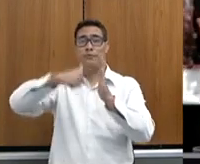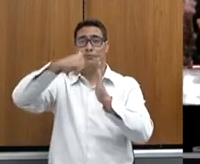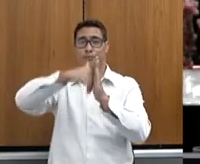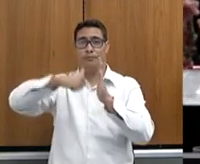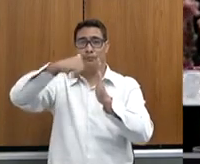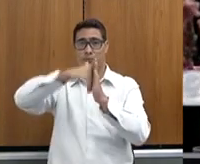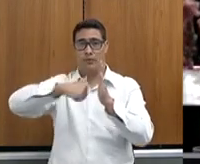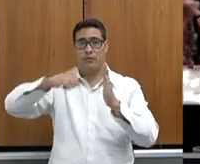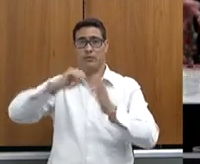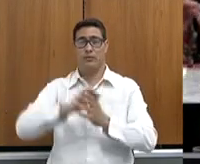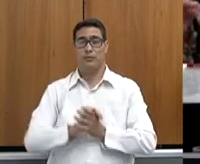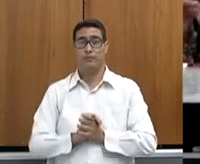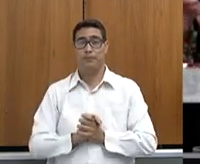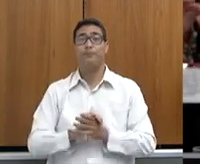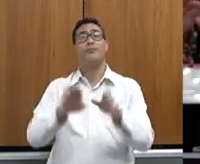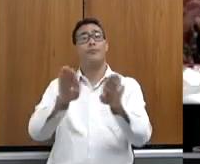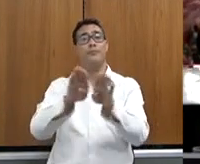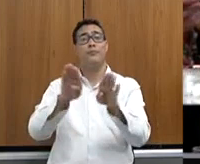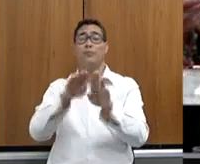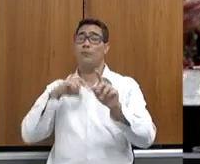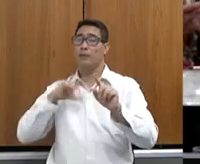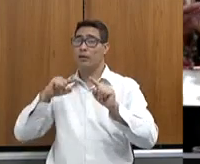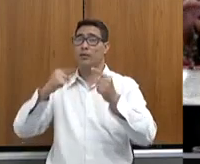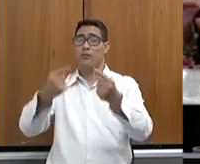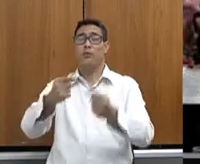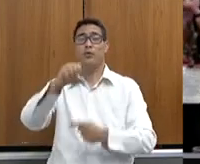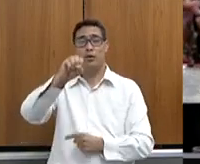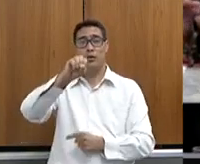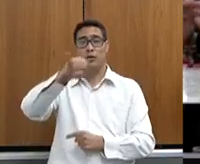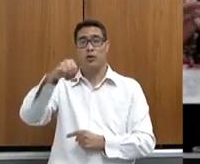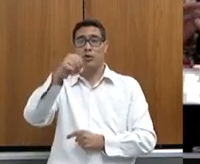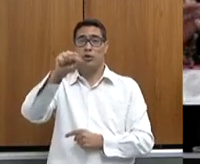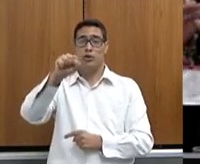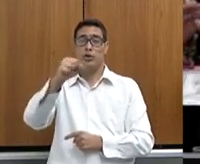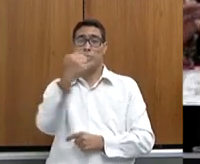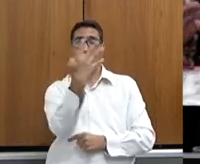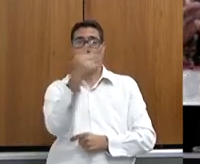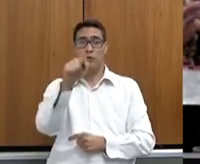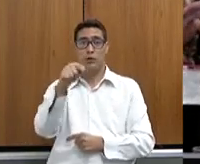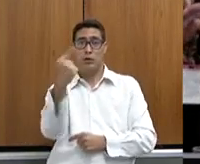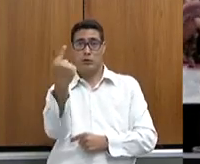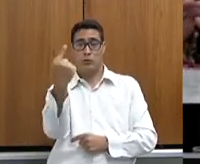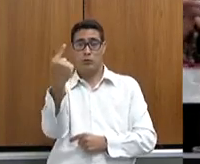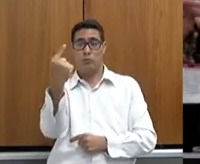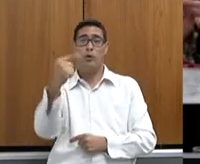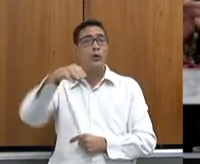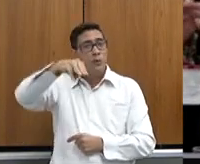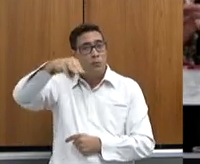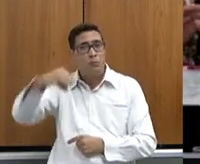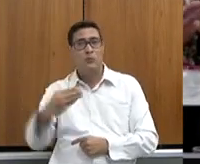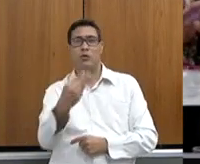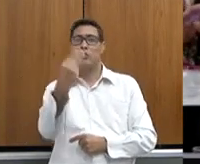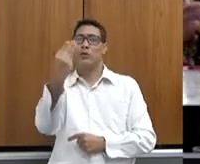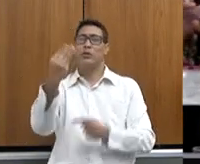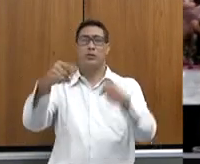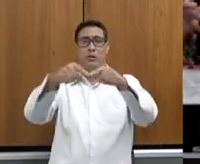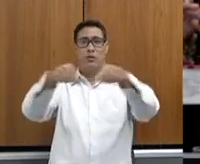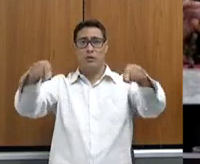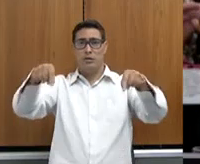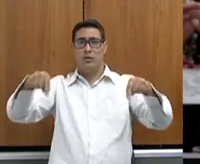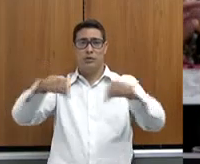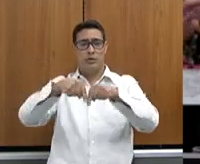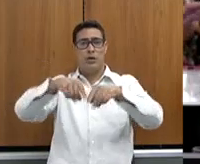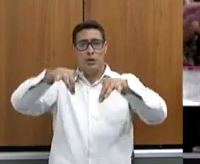exportações. Nós temos depois a soja, dos 4,1 milhões de hectares plantados em Minas Gerais, nós já temos